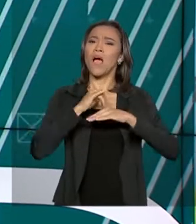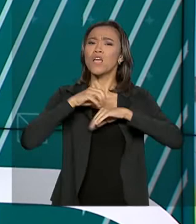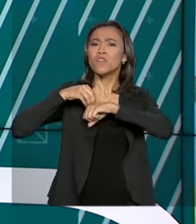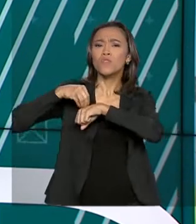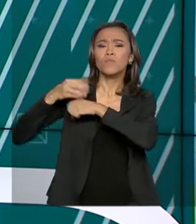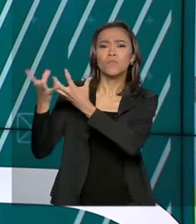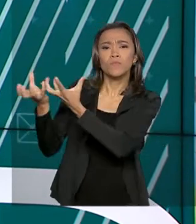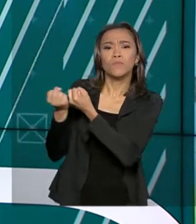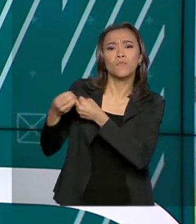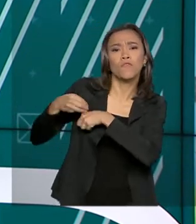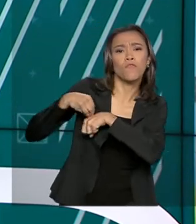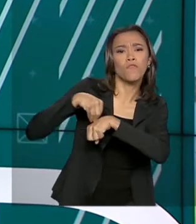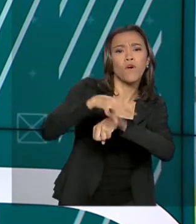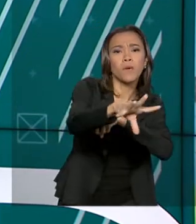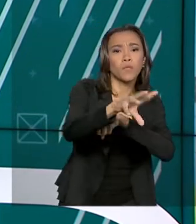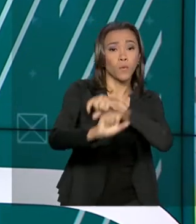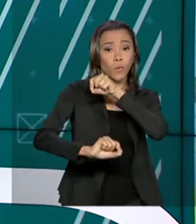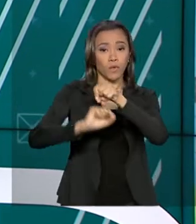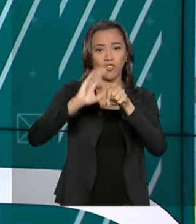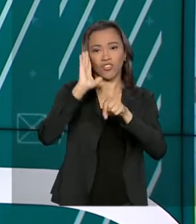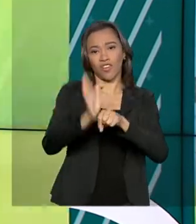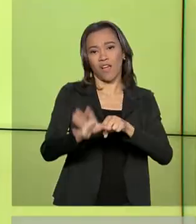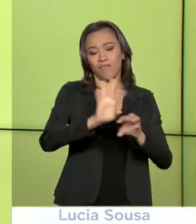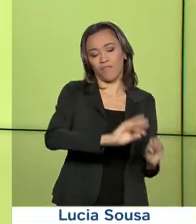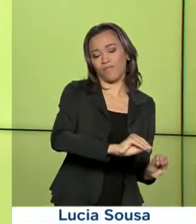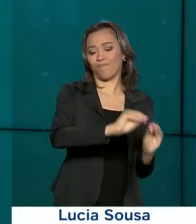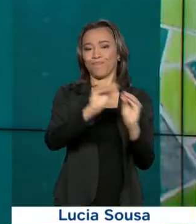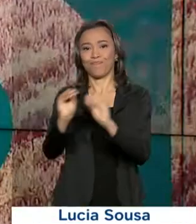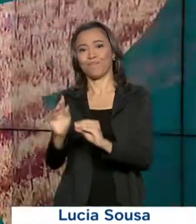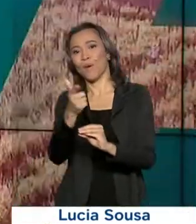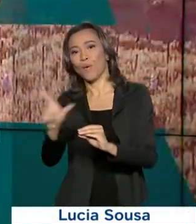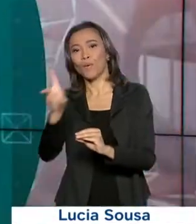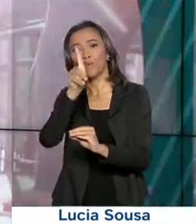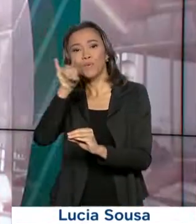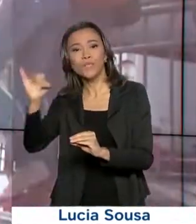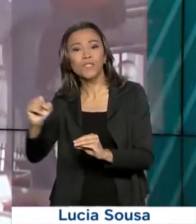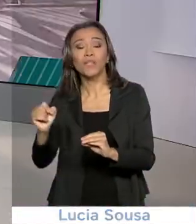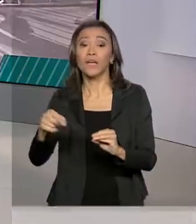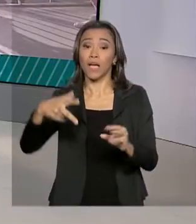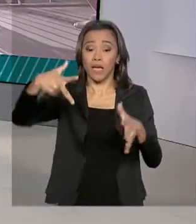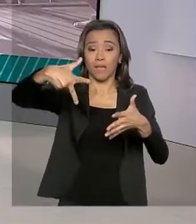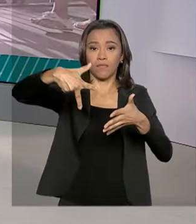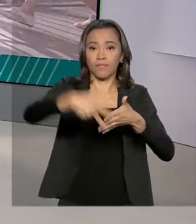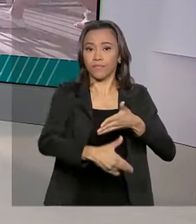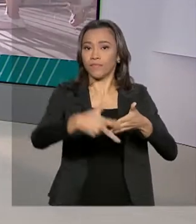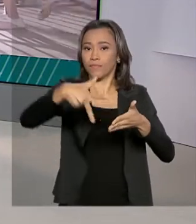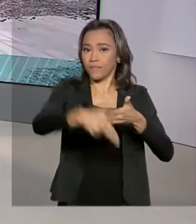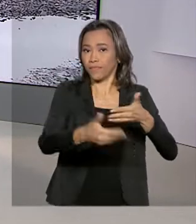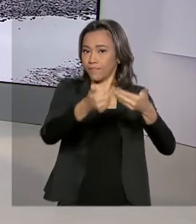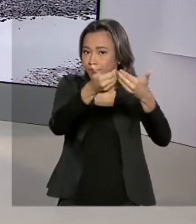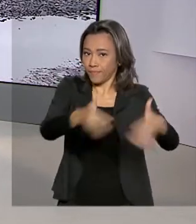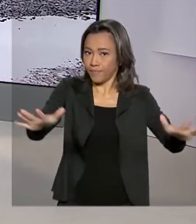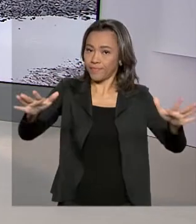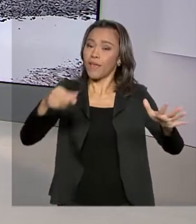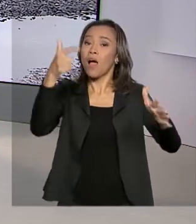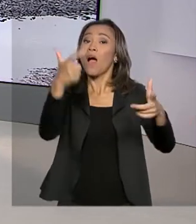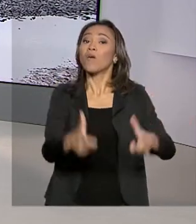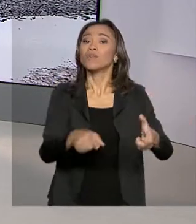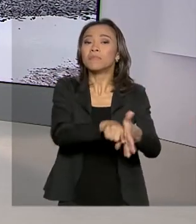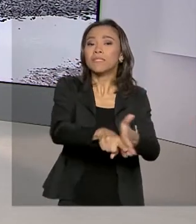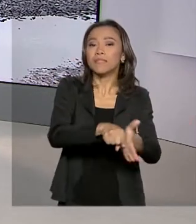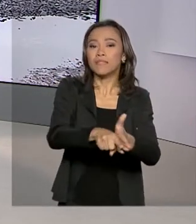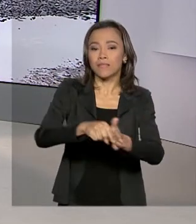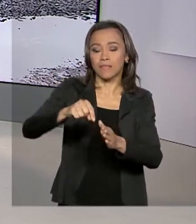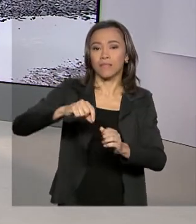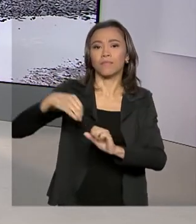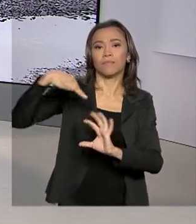informação de que foi adiada a inauguração da nova base brasileira na Antártica. Vamos então ao vivo até lá conversar com